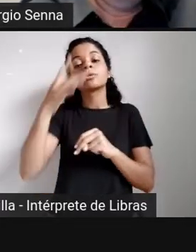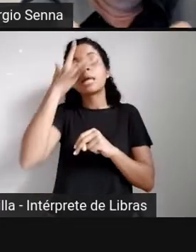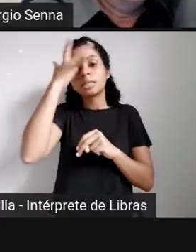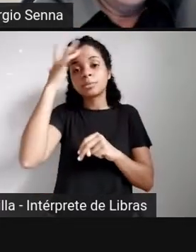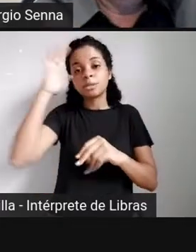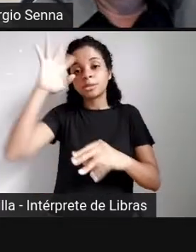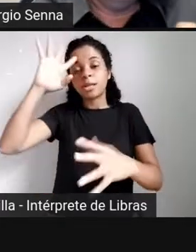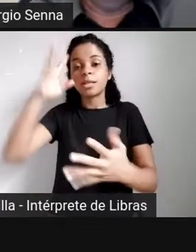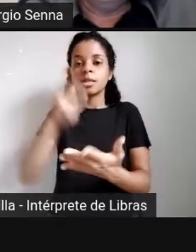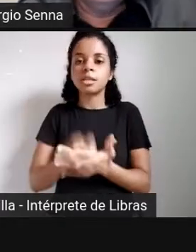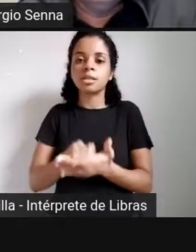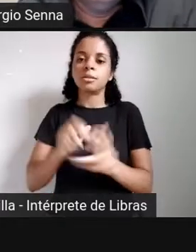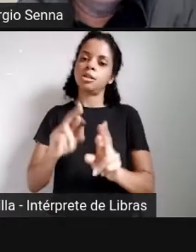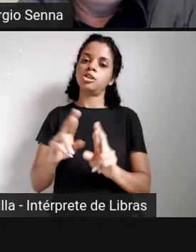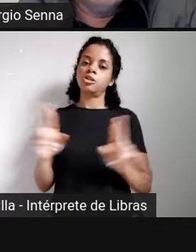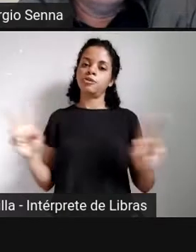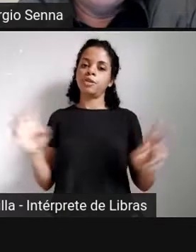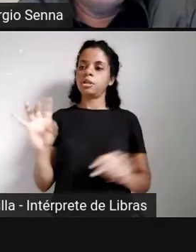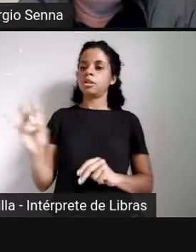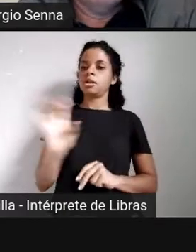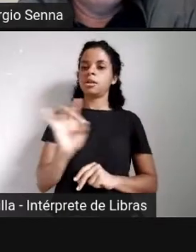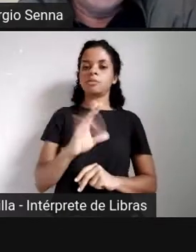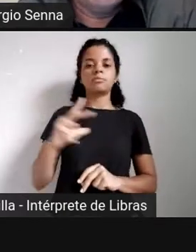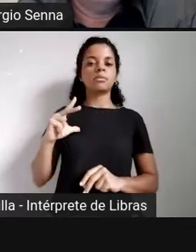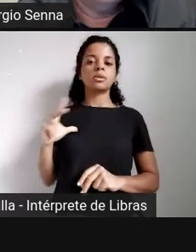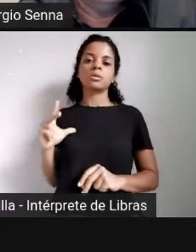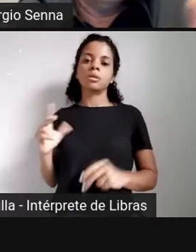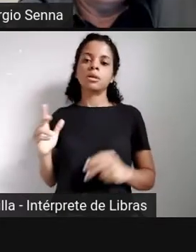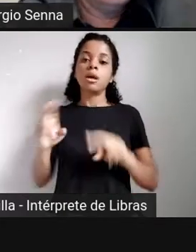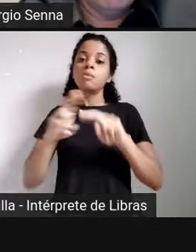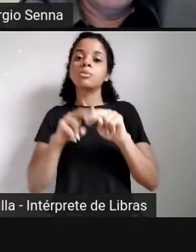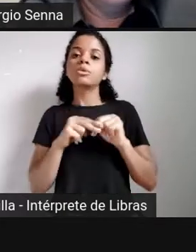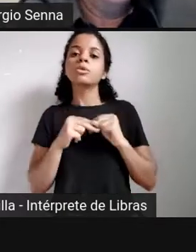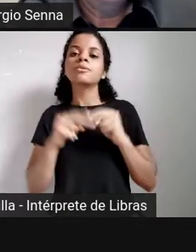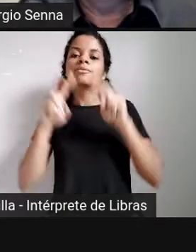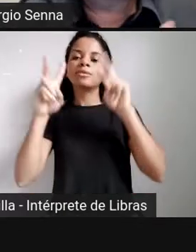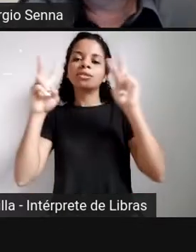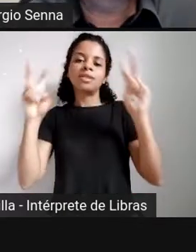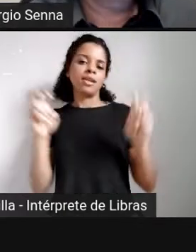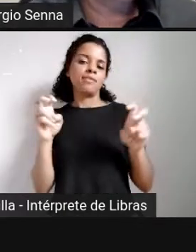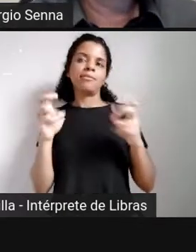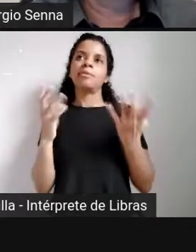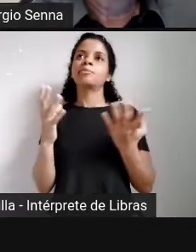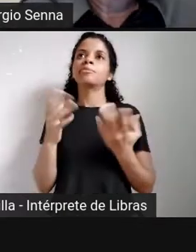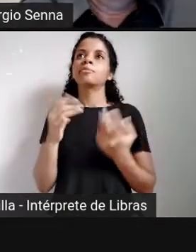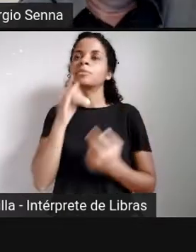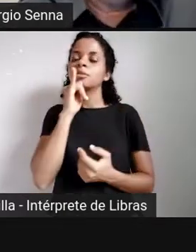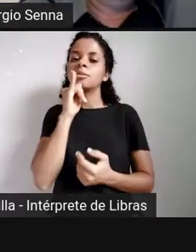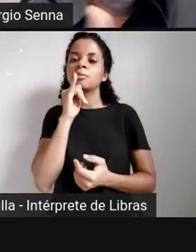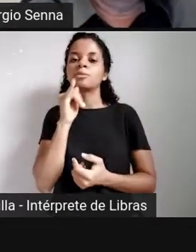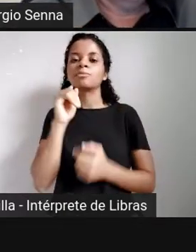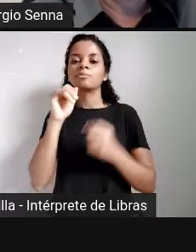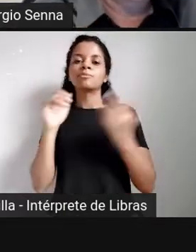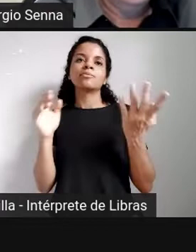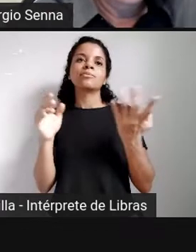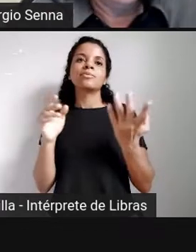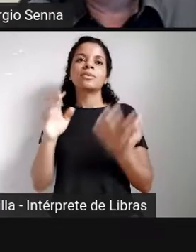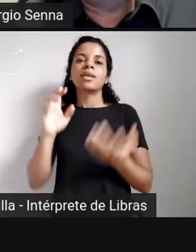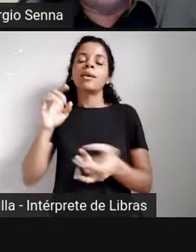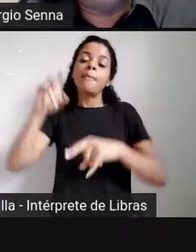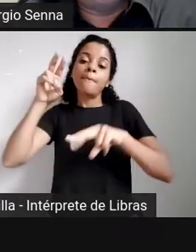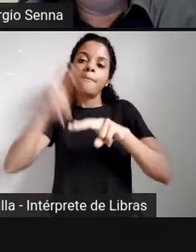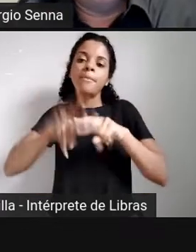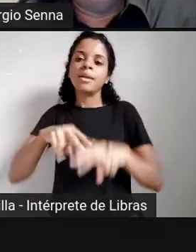isso que, quando a gente vai decidir sobre um tema polêmico, moral, por exemplo, pena de morte, as pessoas variam. E eu posso, inclusive, fazer